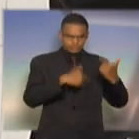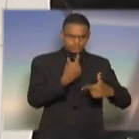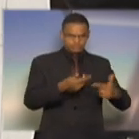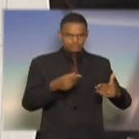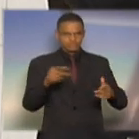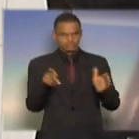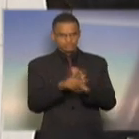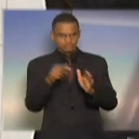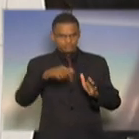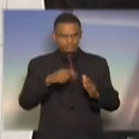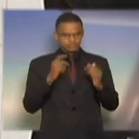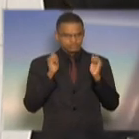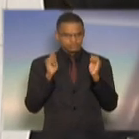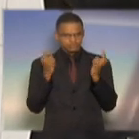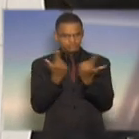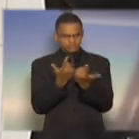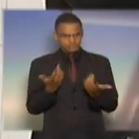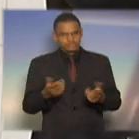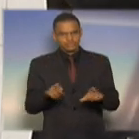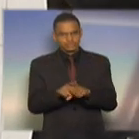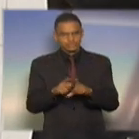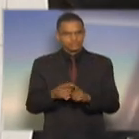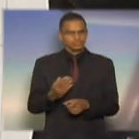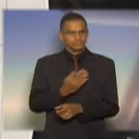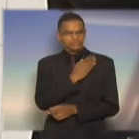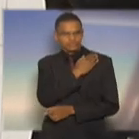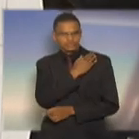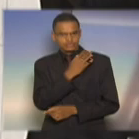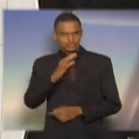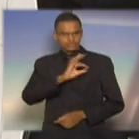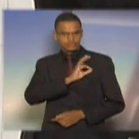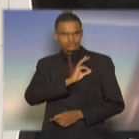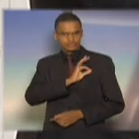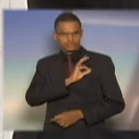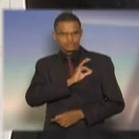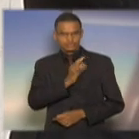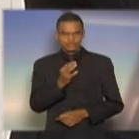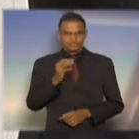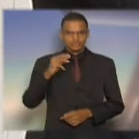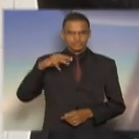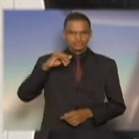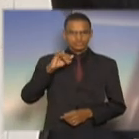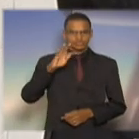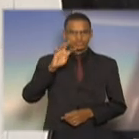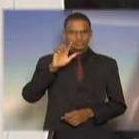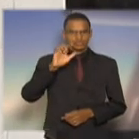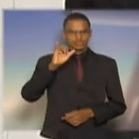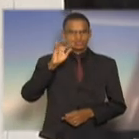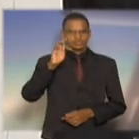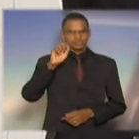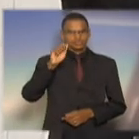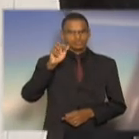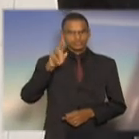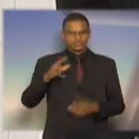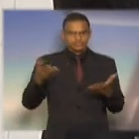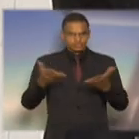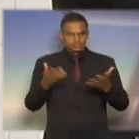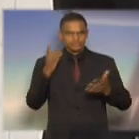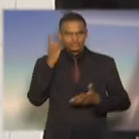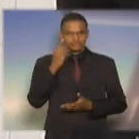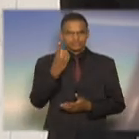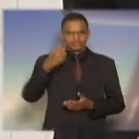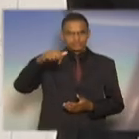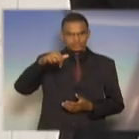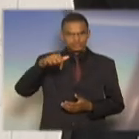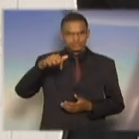senhora policial militar presente, ao público que nos assiste pela TV Assembleia. Hoje, 19 de abril, é